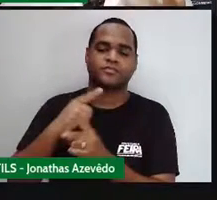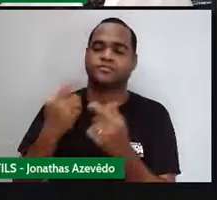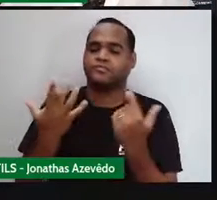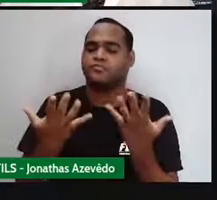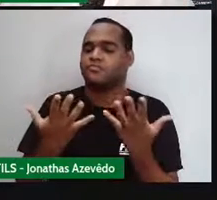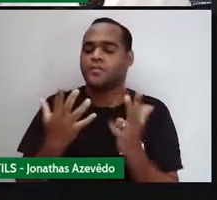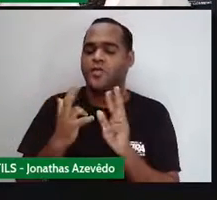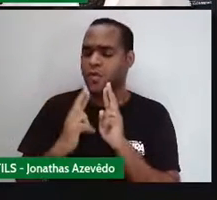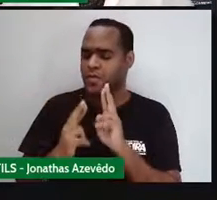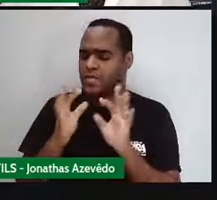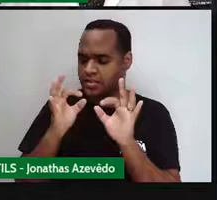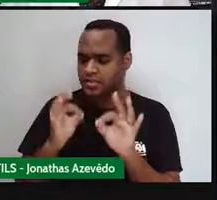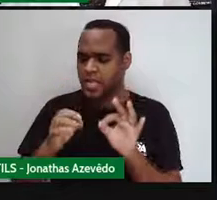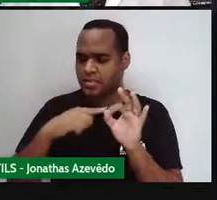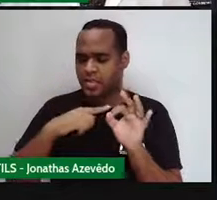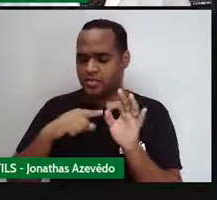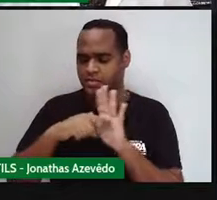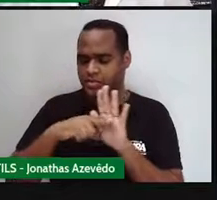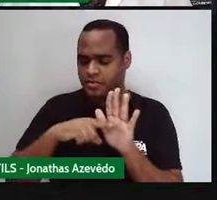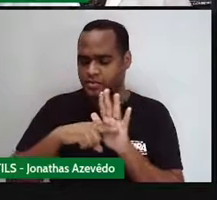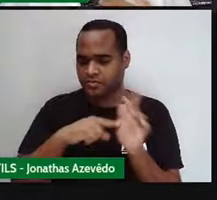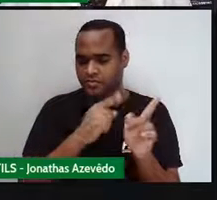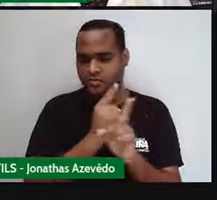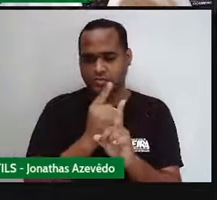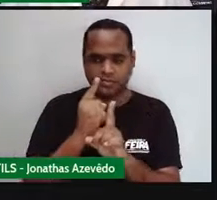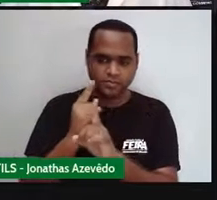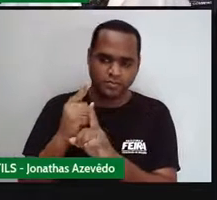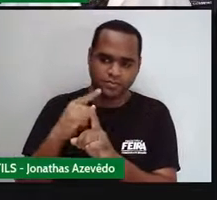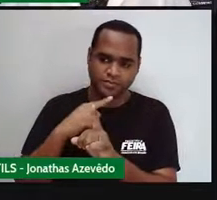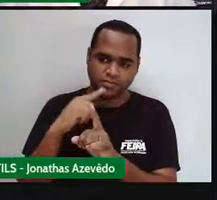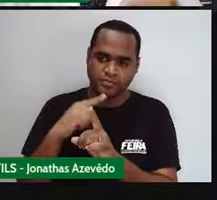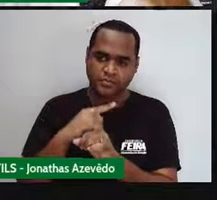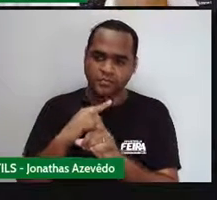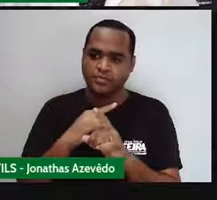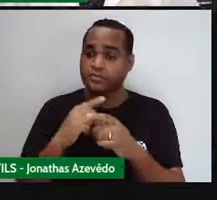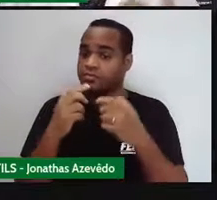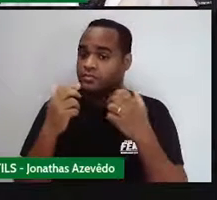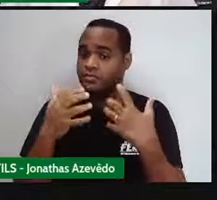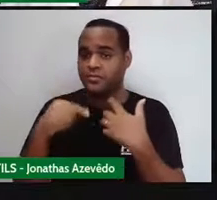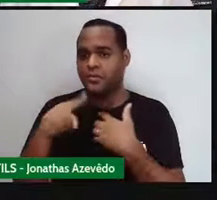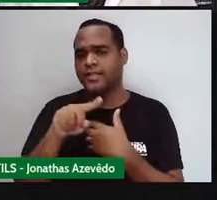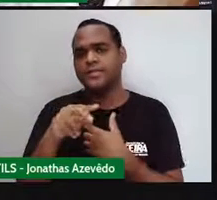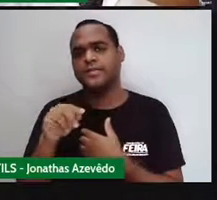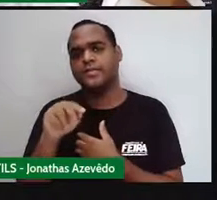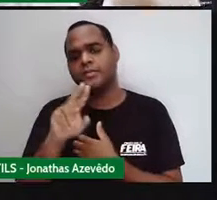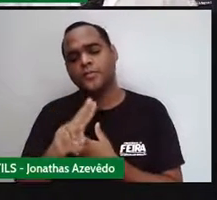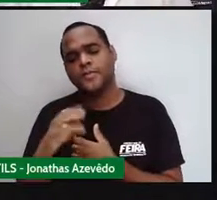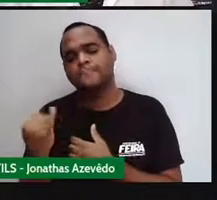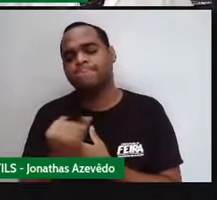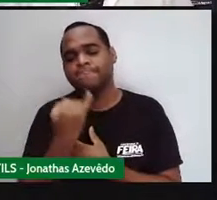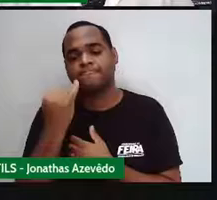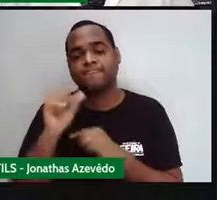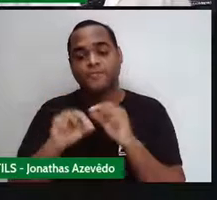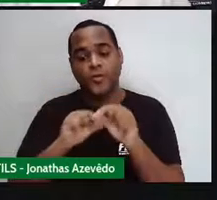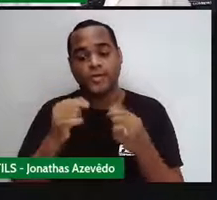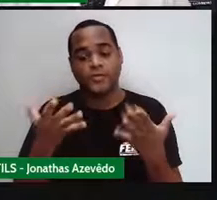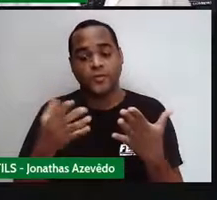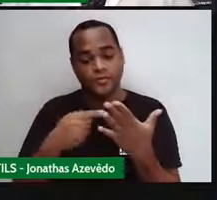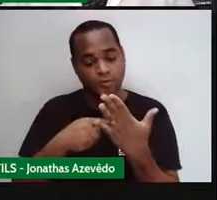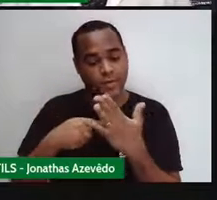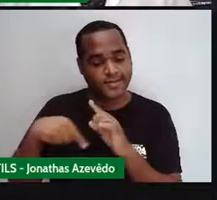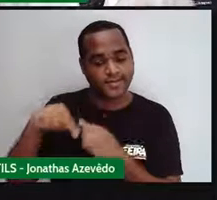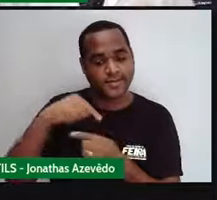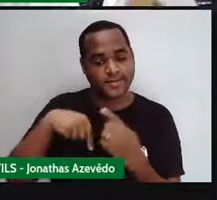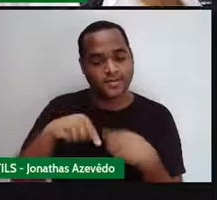algum resultado dessa investigação. Então, o que é que a gente sabe até aqui e que vai ser útil para nós nessa nossa investigação